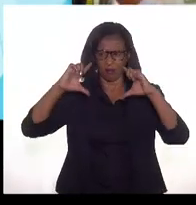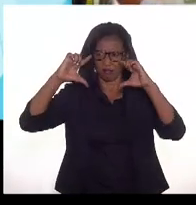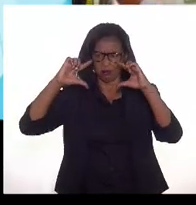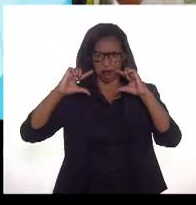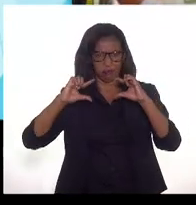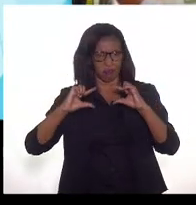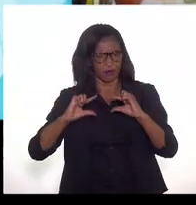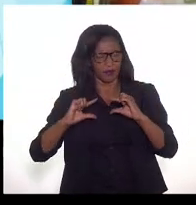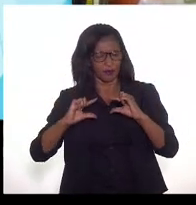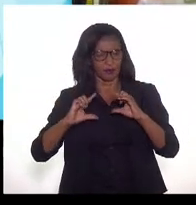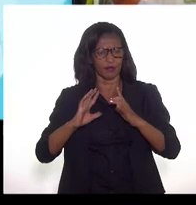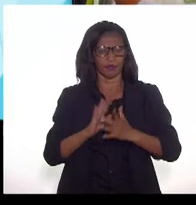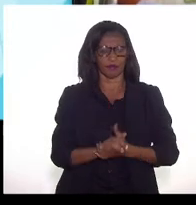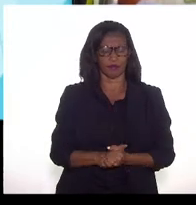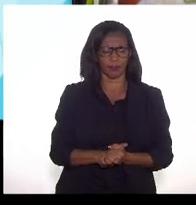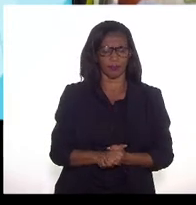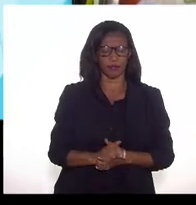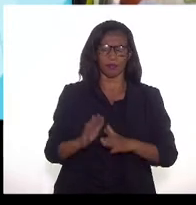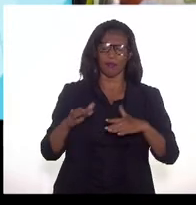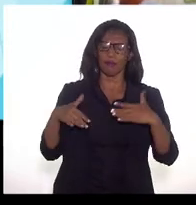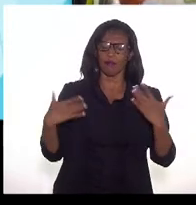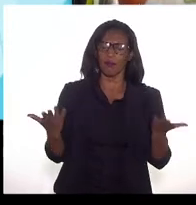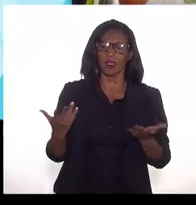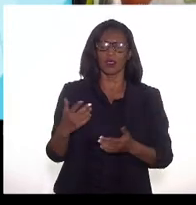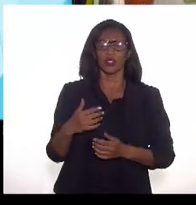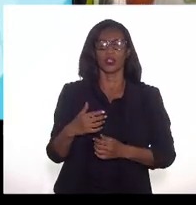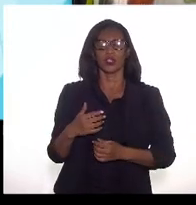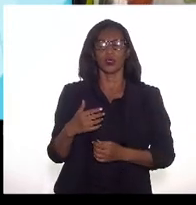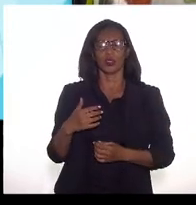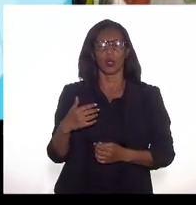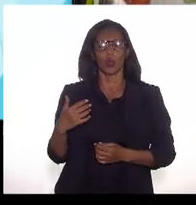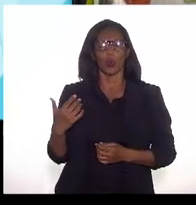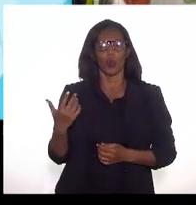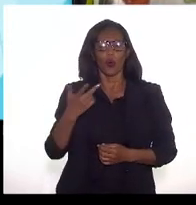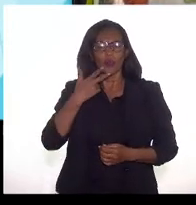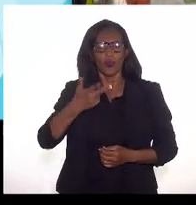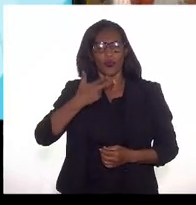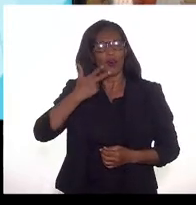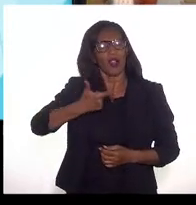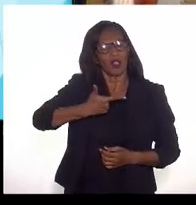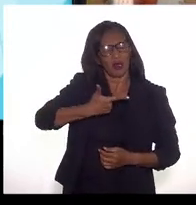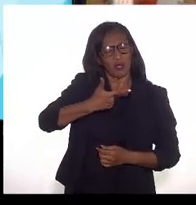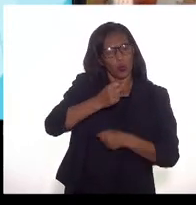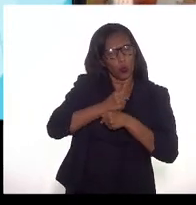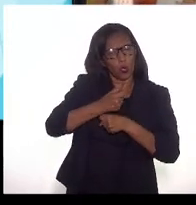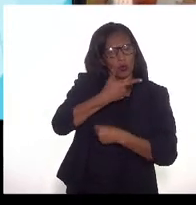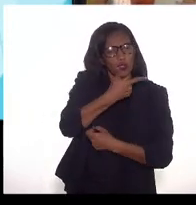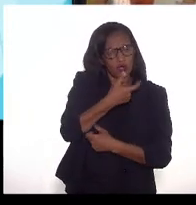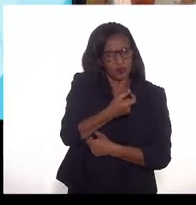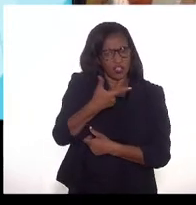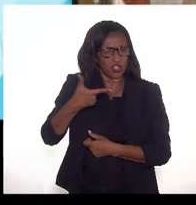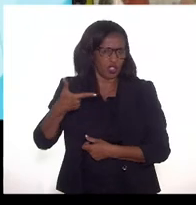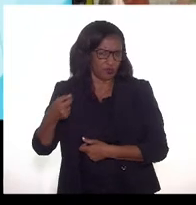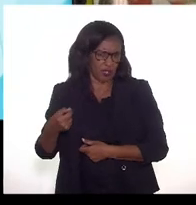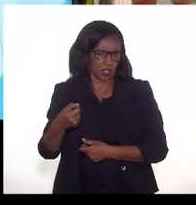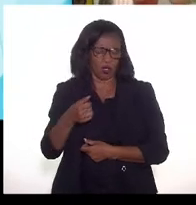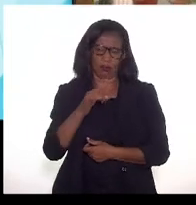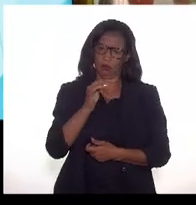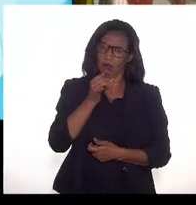mas quando a gente foca o ano de 2020, por exemplo,